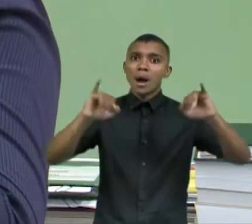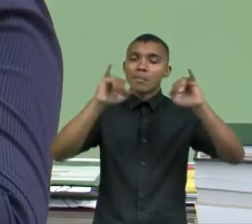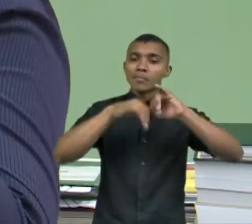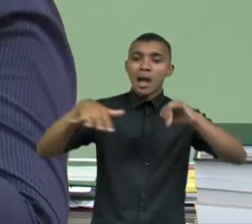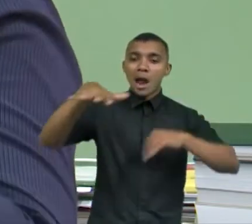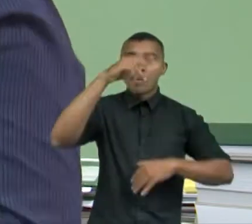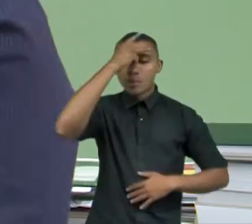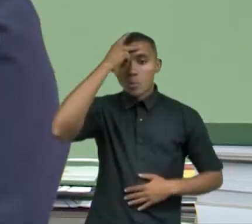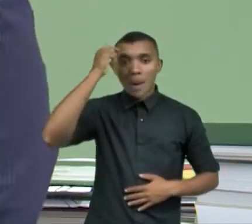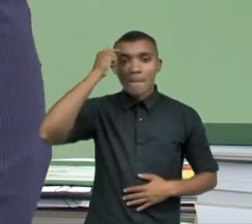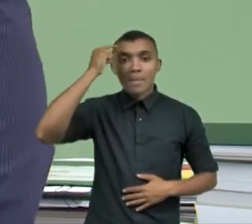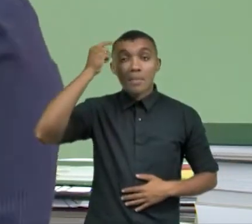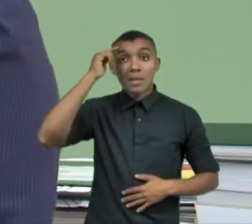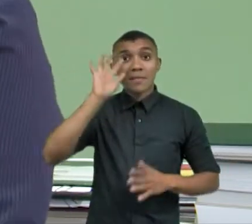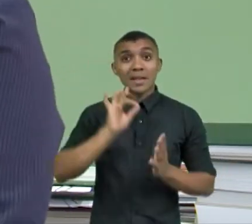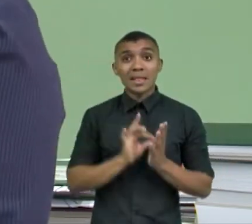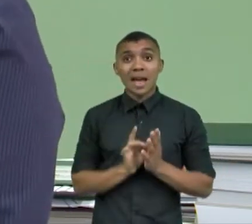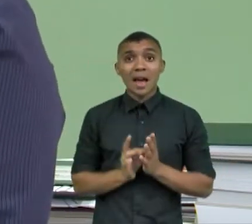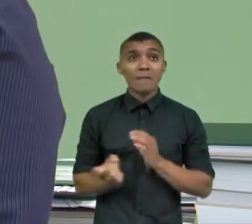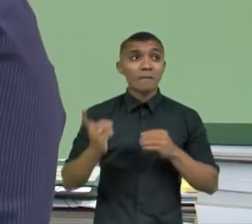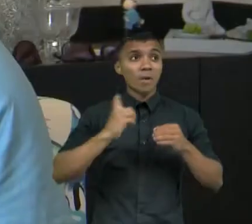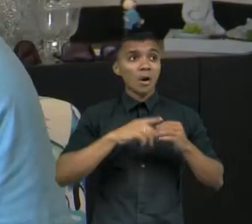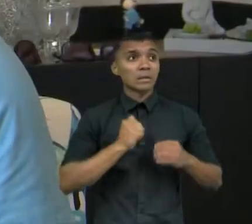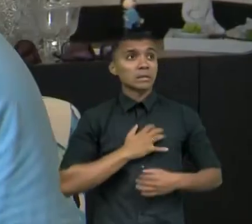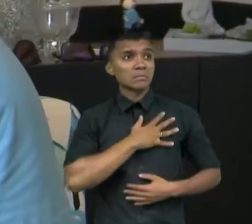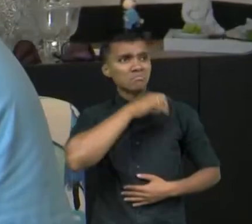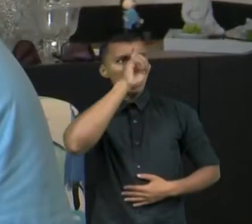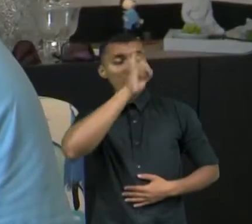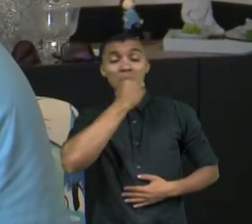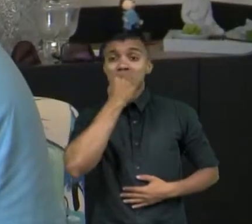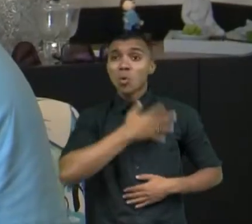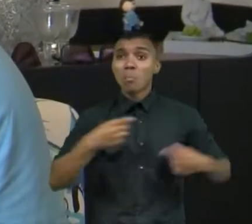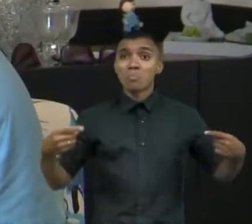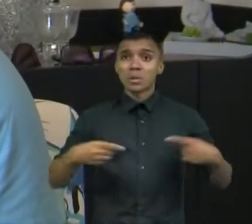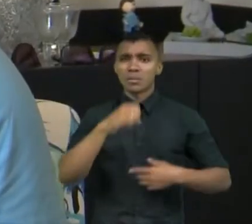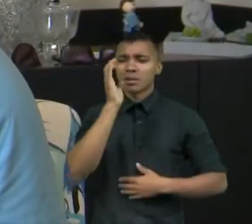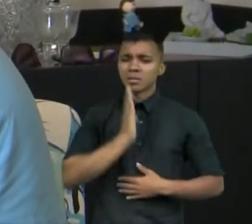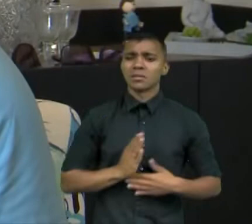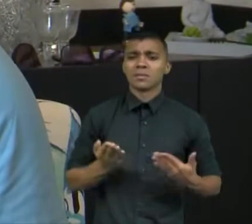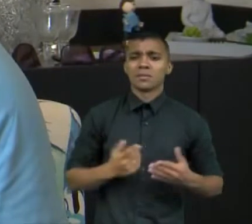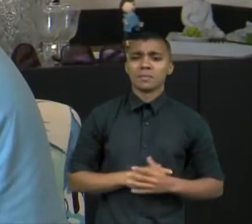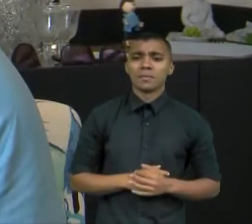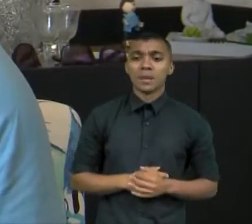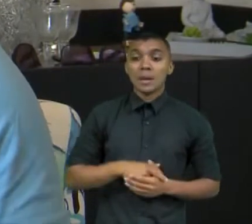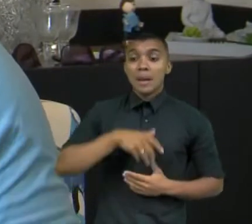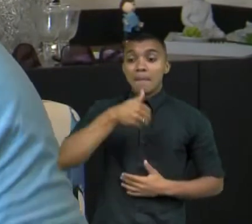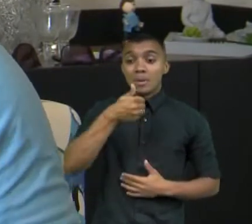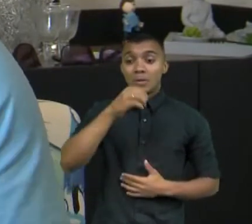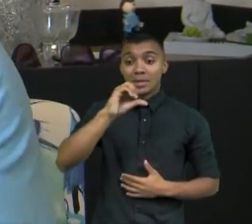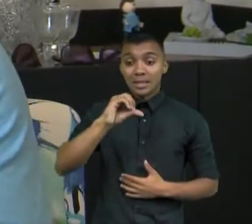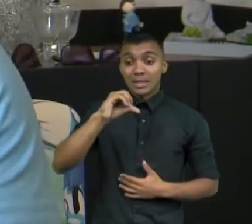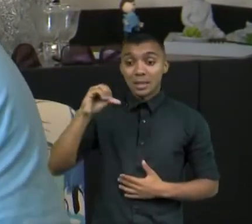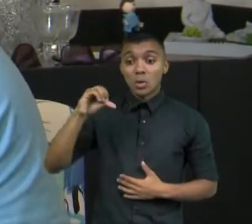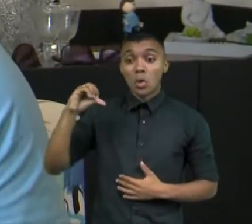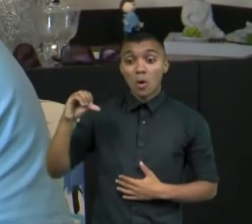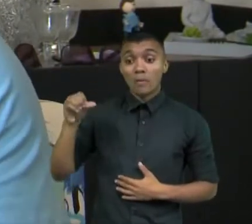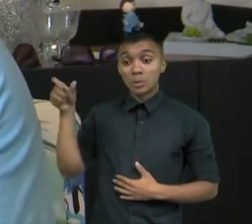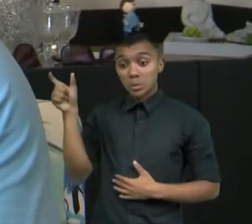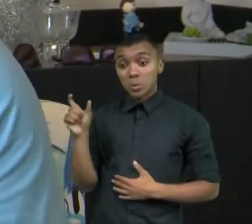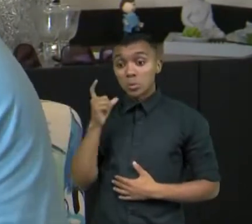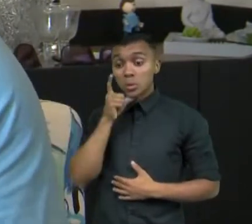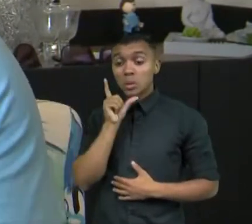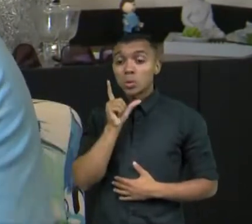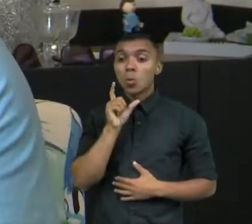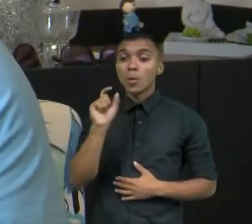retorno a uma ditadura é alguma coisa boa para o Brasil. Quando o Figueiredo assume em 1979, ele já assume com o compromisso de fazer uma abertura